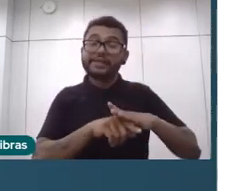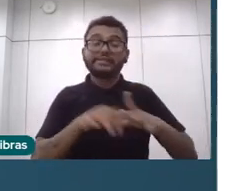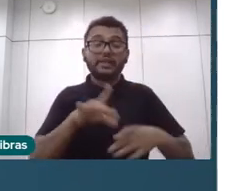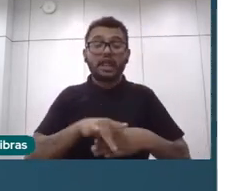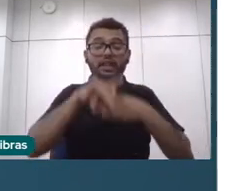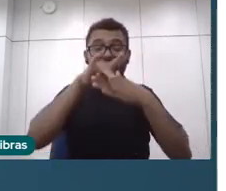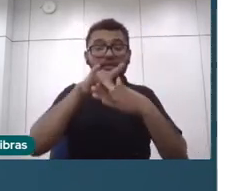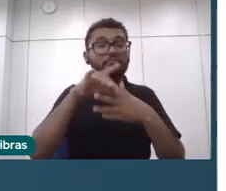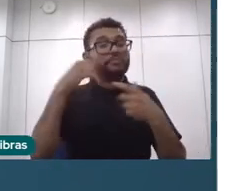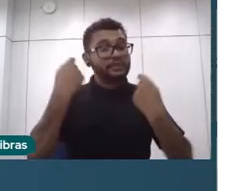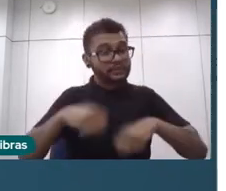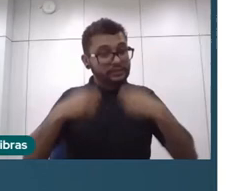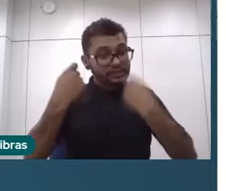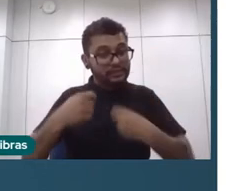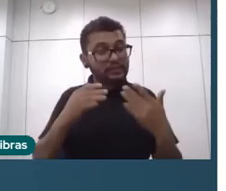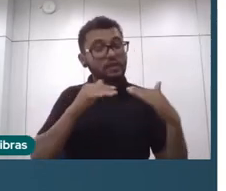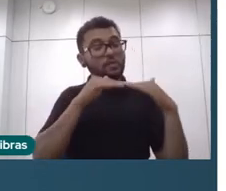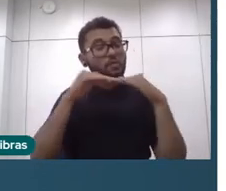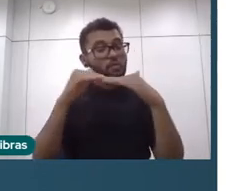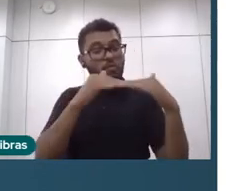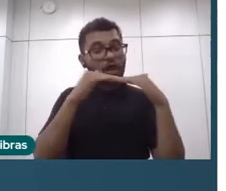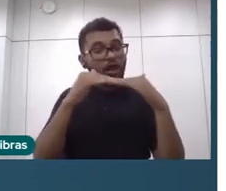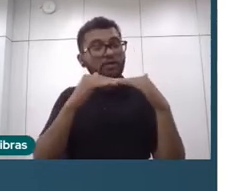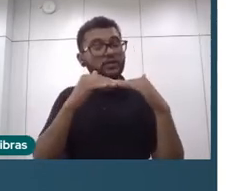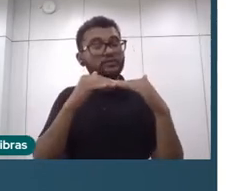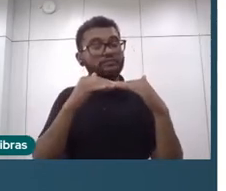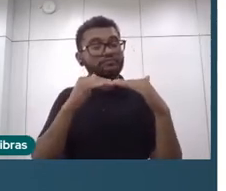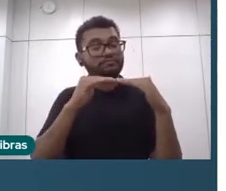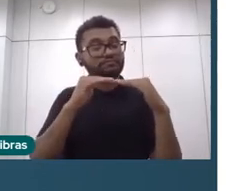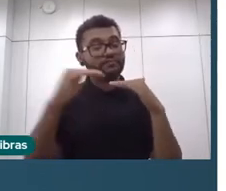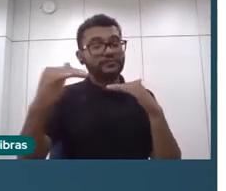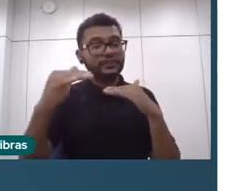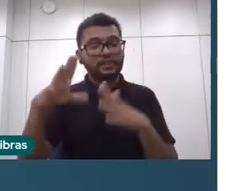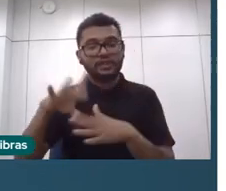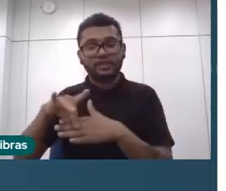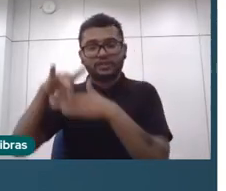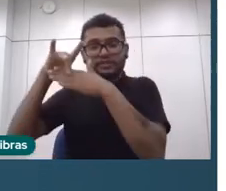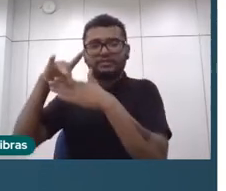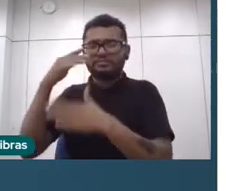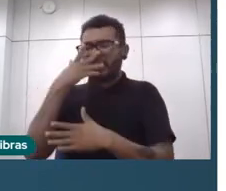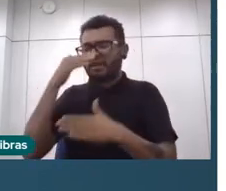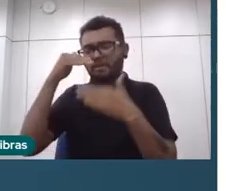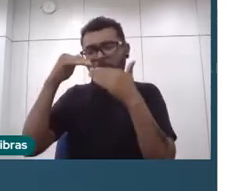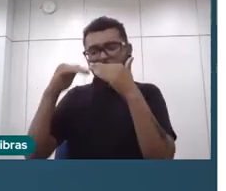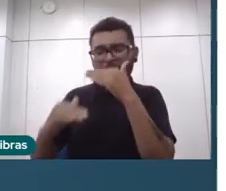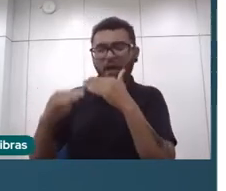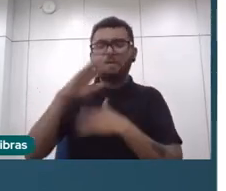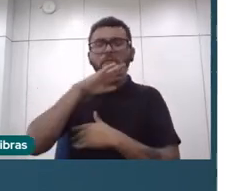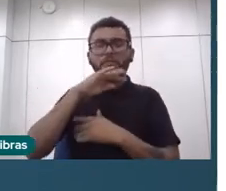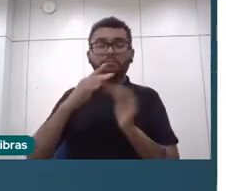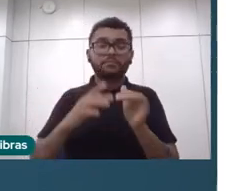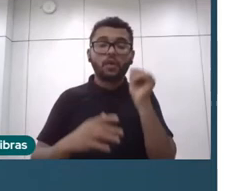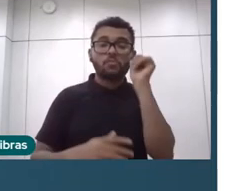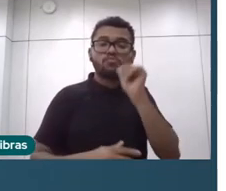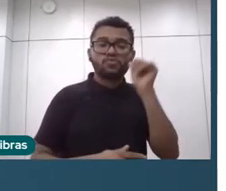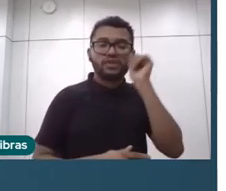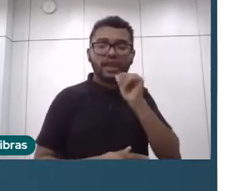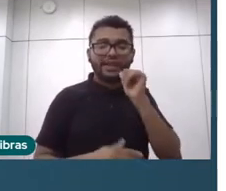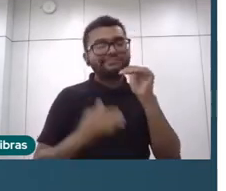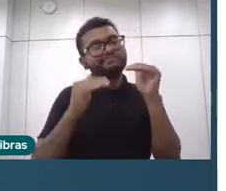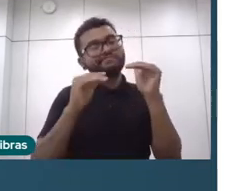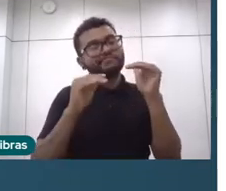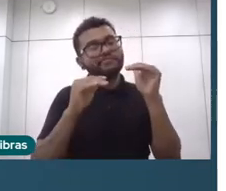mantém essa mesma percentual, na alta liderança é bem mais baixo, e mulheres ainda menor,